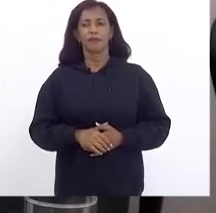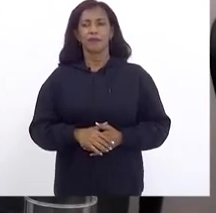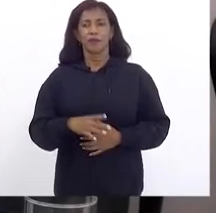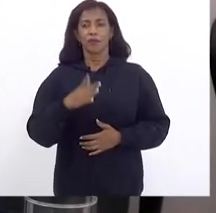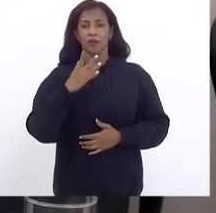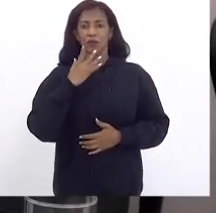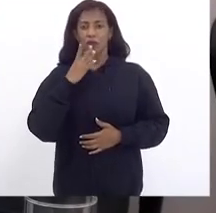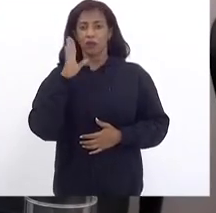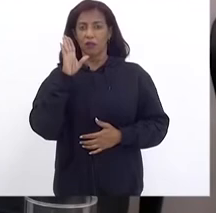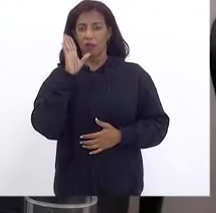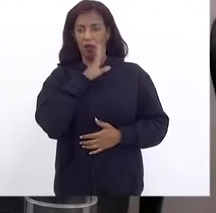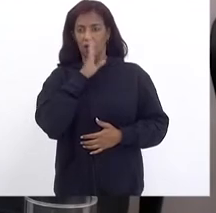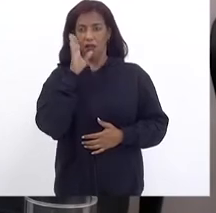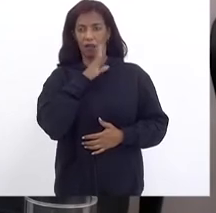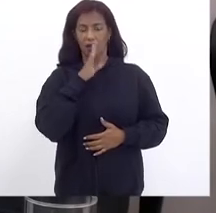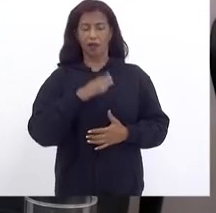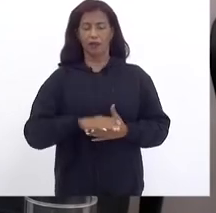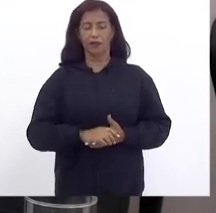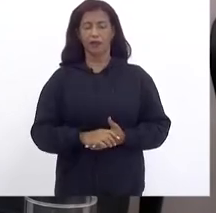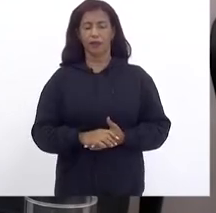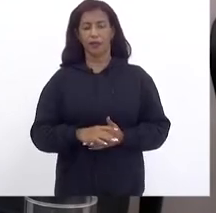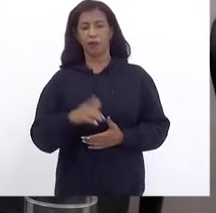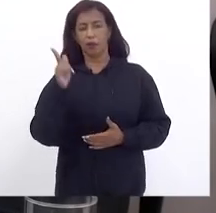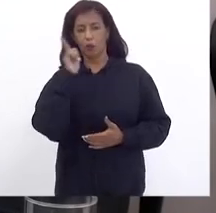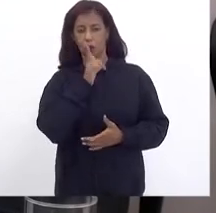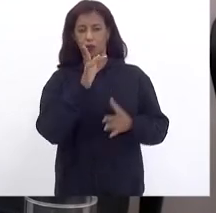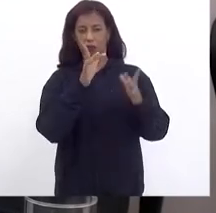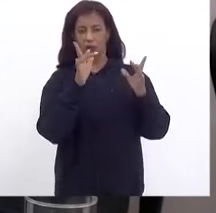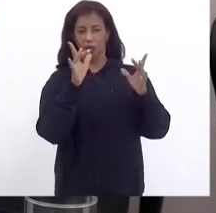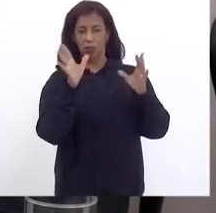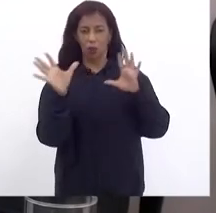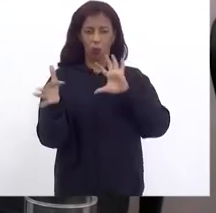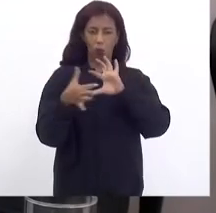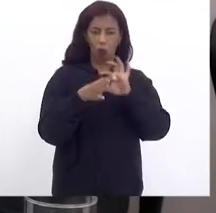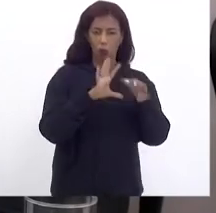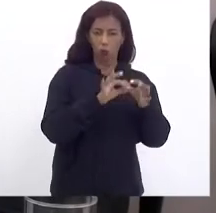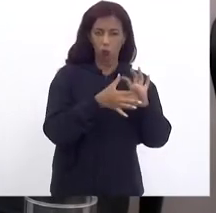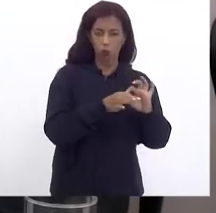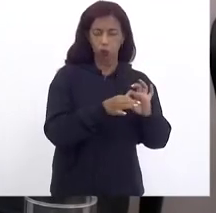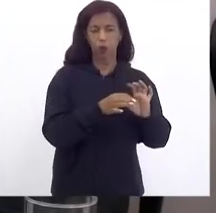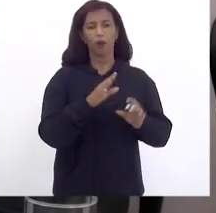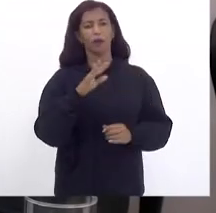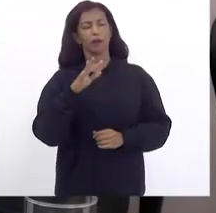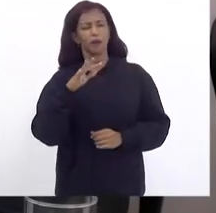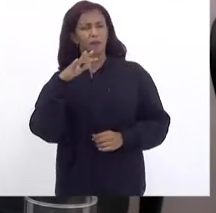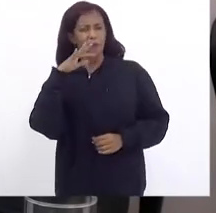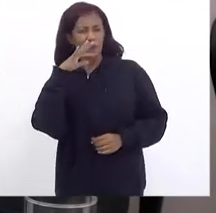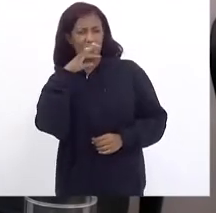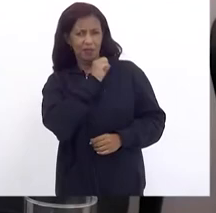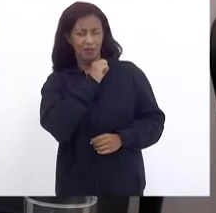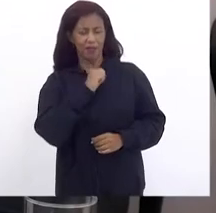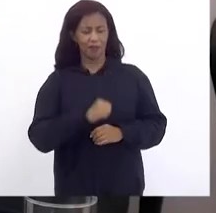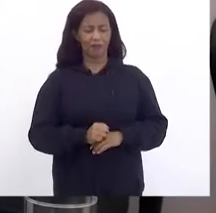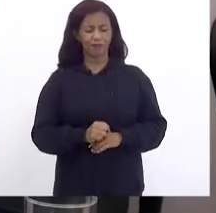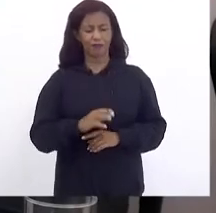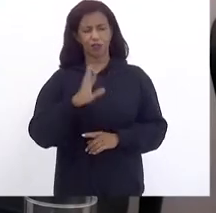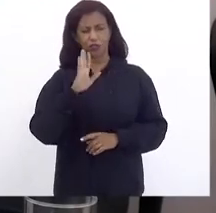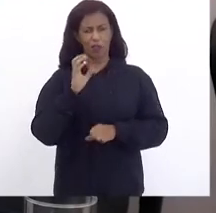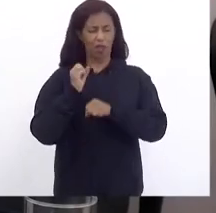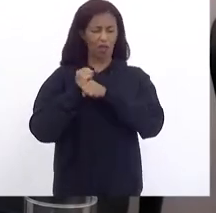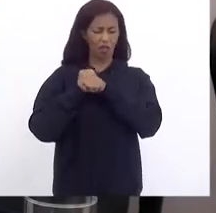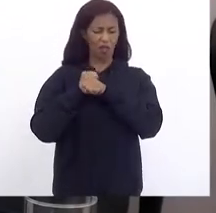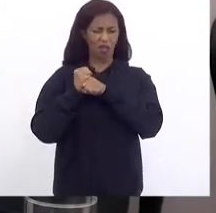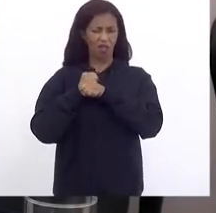vou falar rápido Para a gente conseguir Contextualizar aqui É A gente percebe Que há alguns anos Aqui no estado Do Rio de